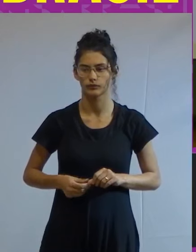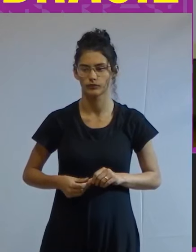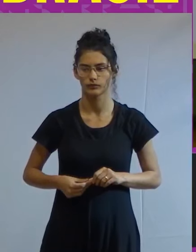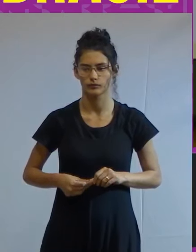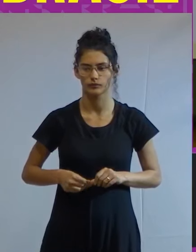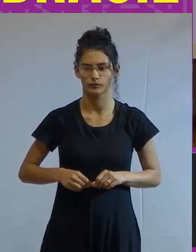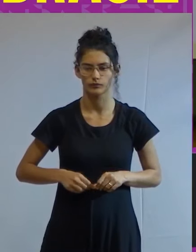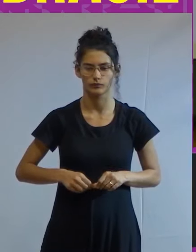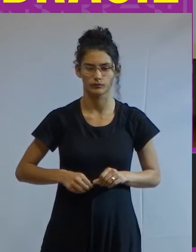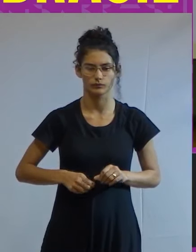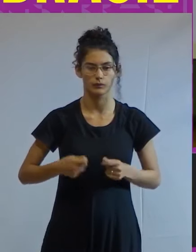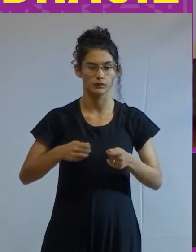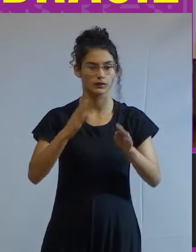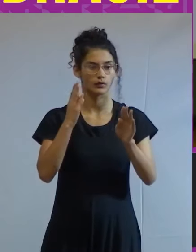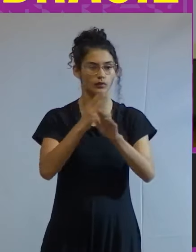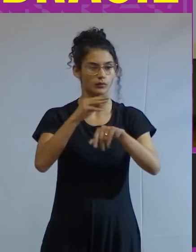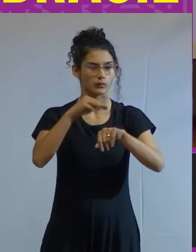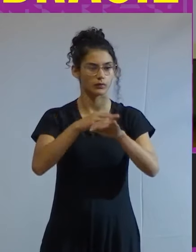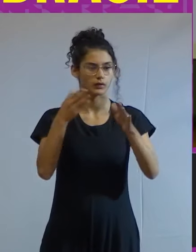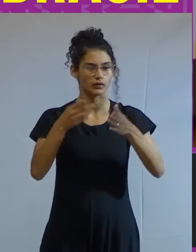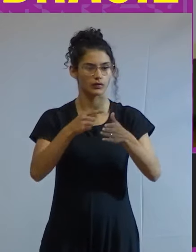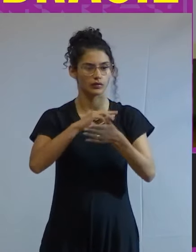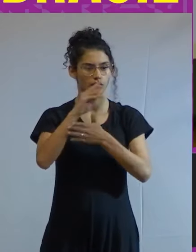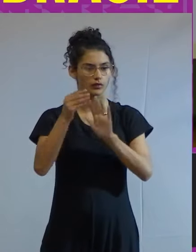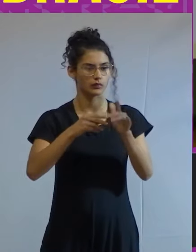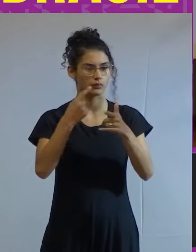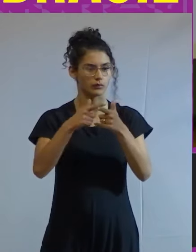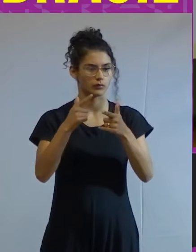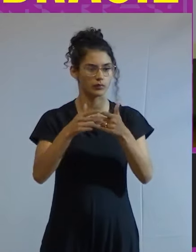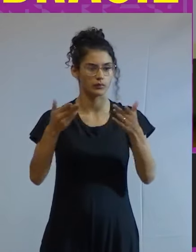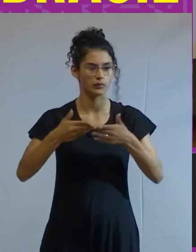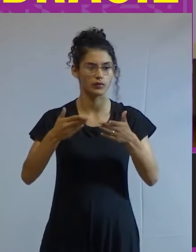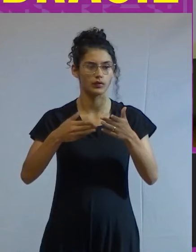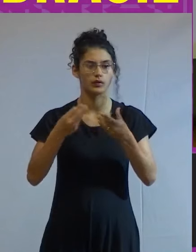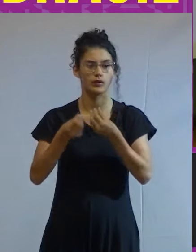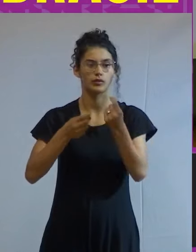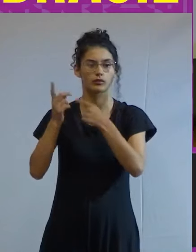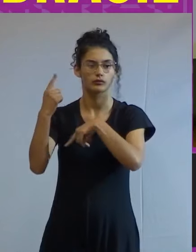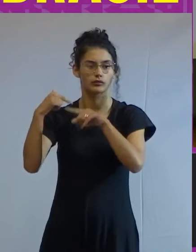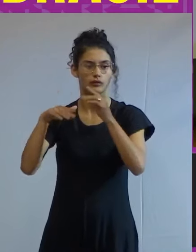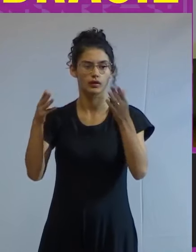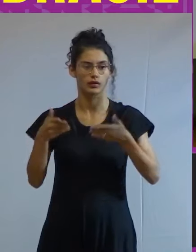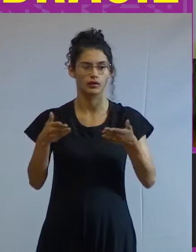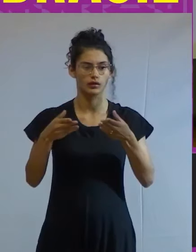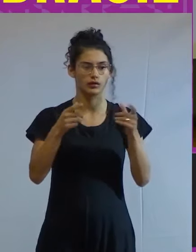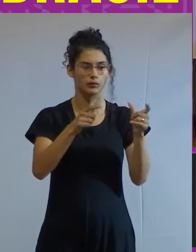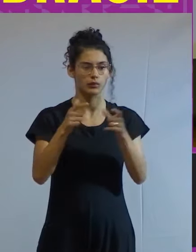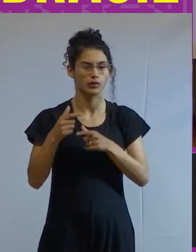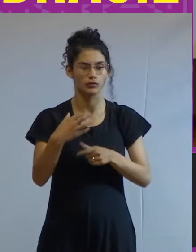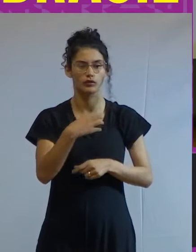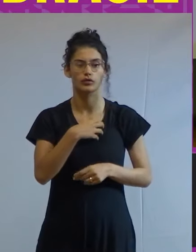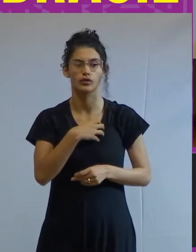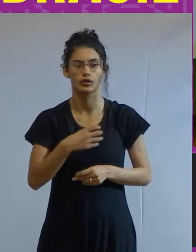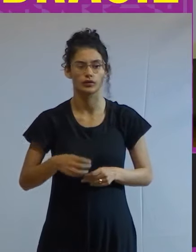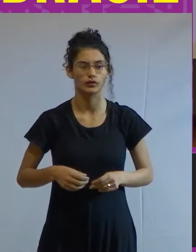esse momento então daí eu me coloquei o problema como é que crescer como e crescer para onde de que jeito